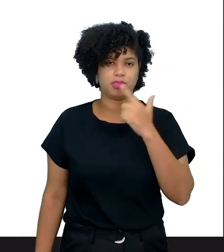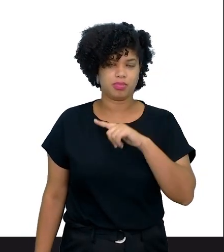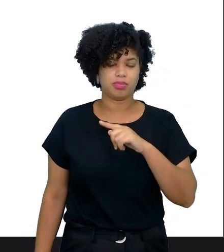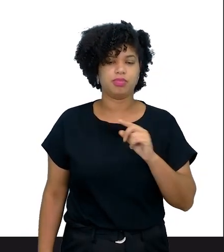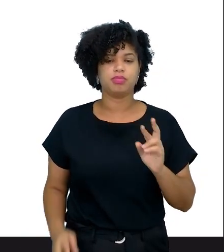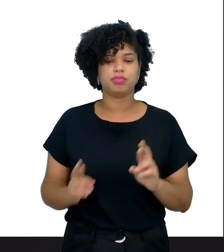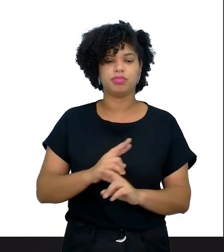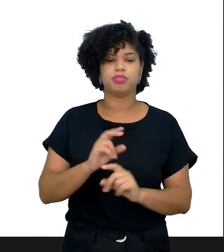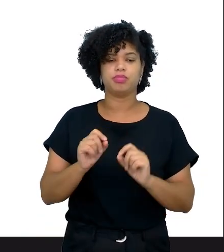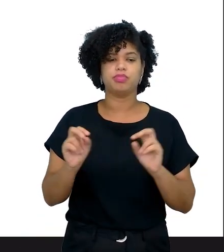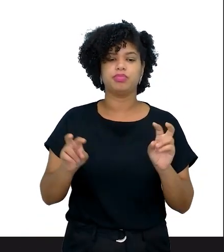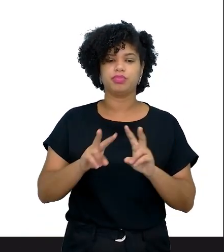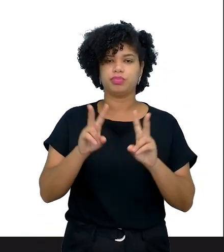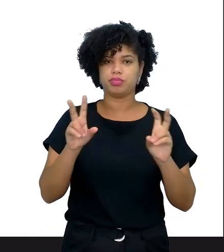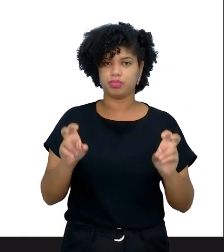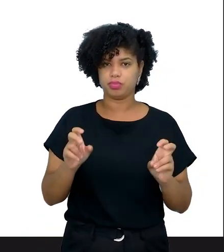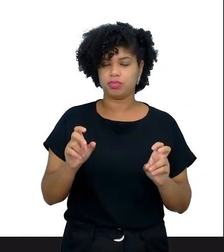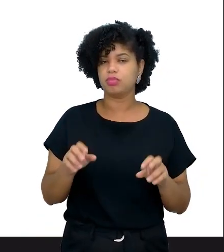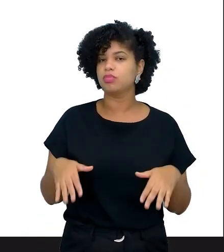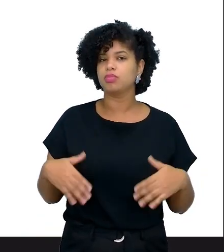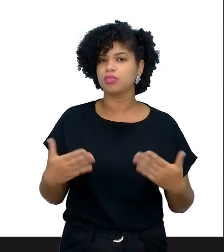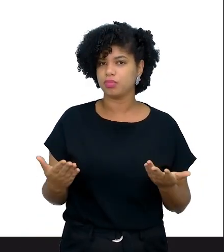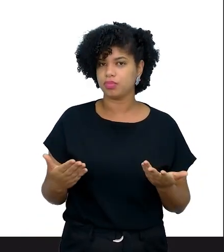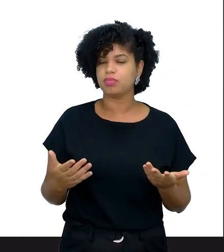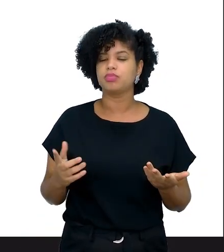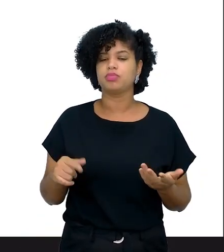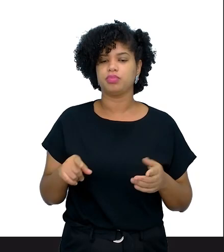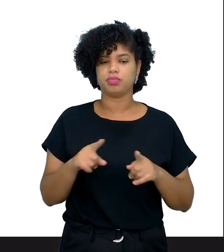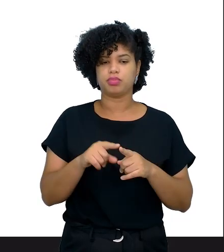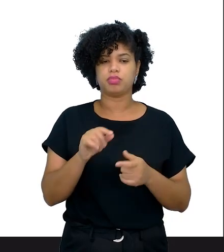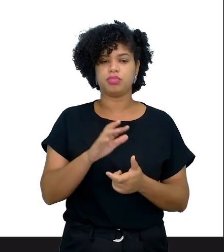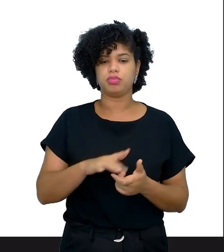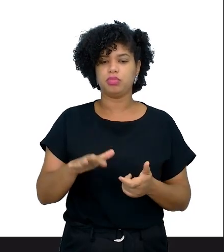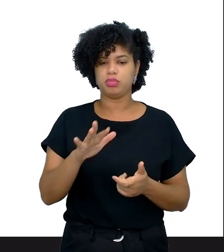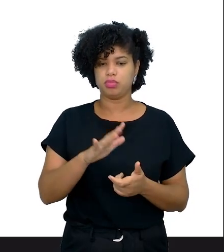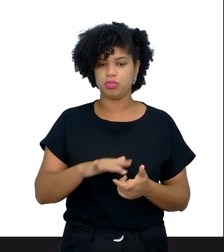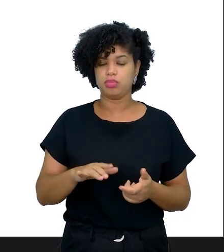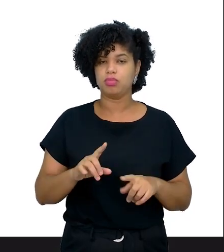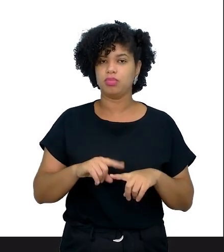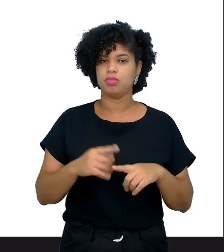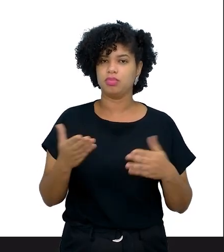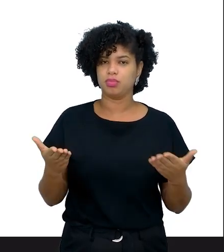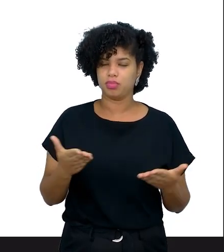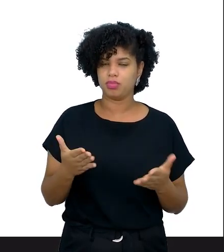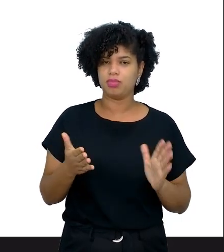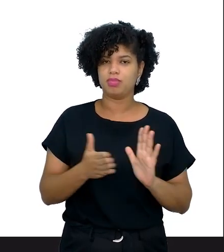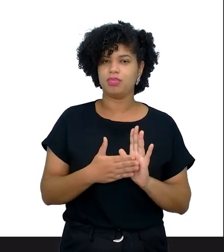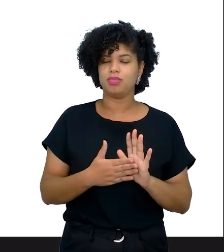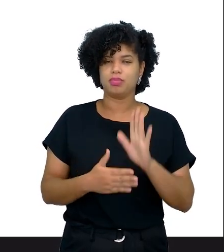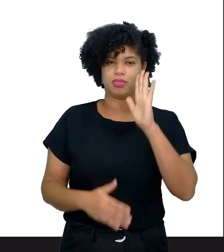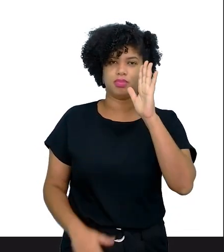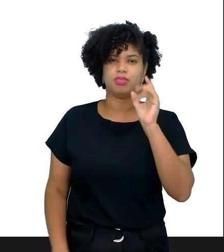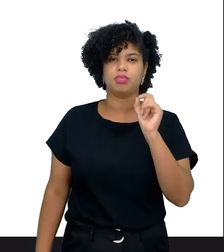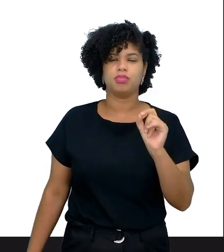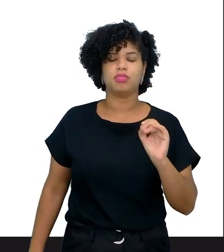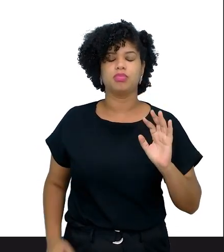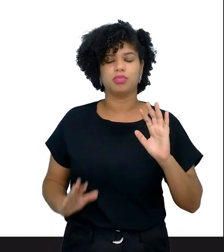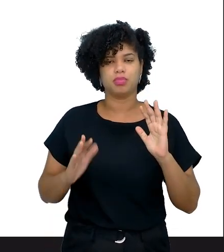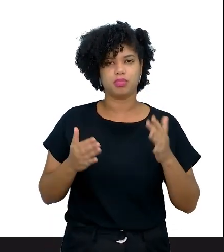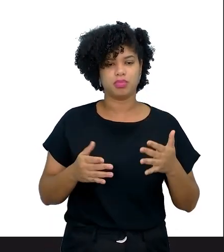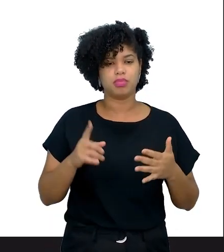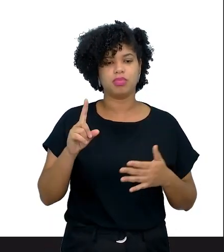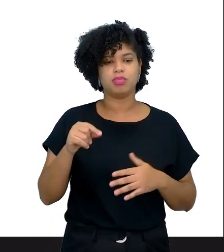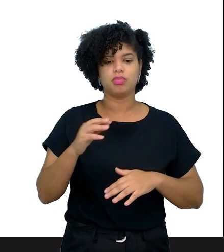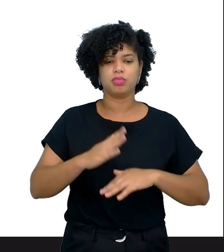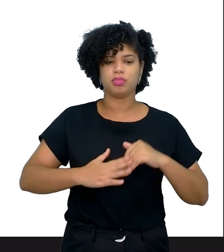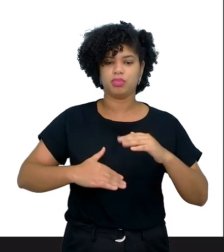relativas ao tema, qual que era o tema central, o letramento, mas hoje a nossa proposta, o foco era em